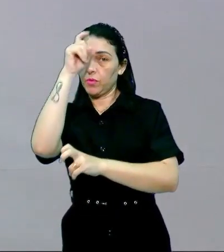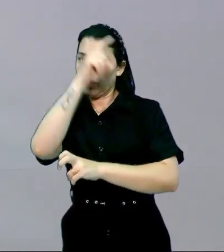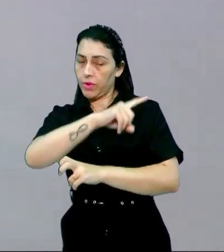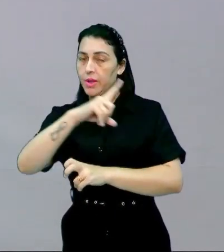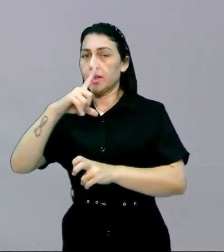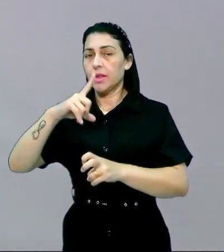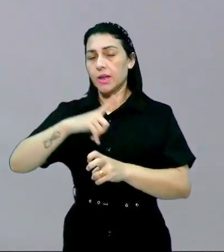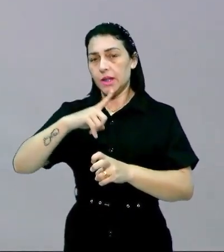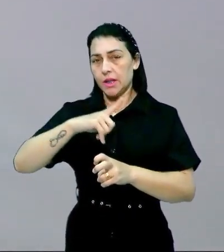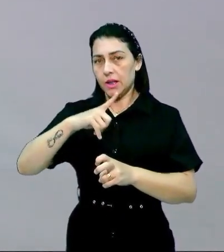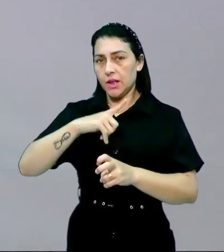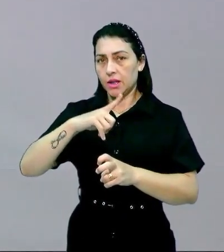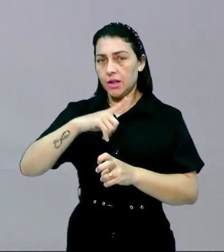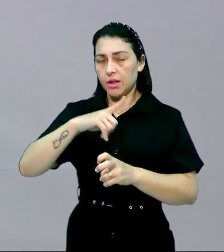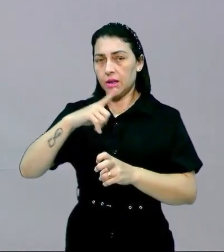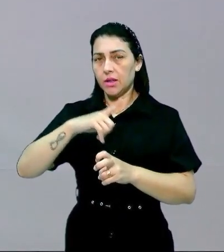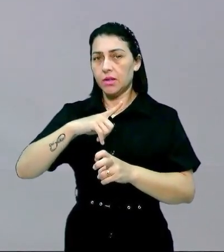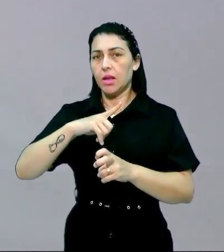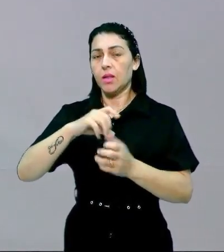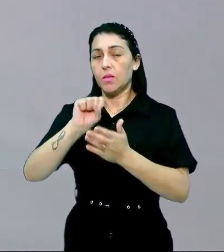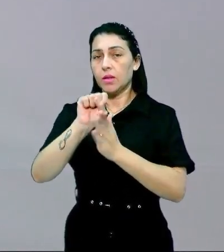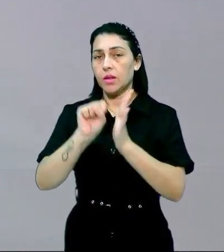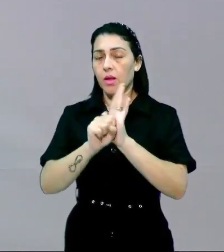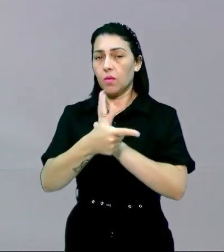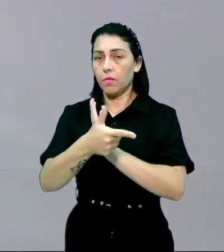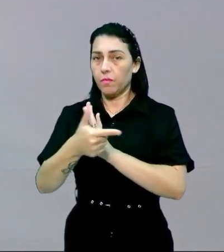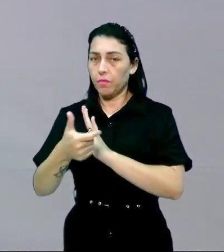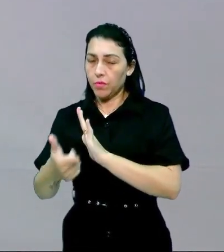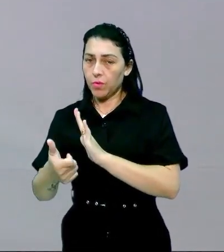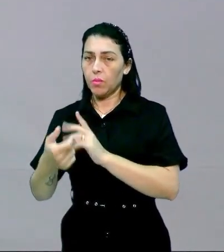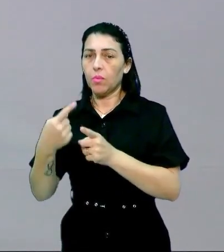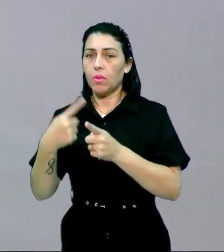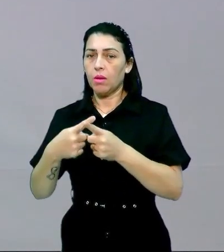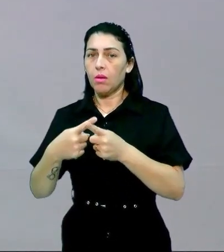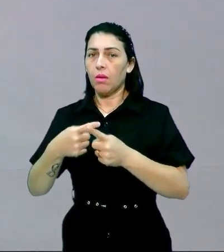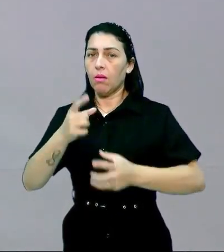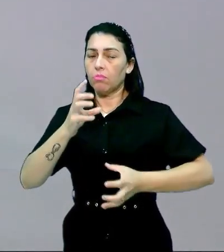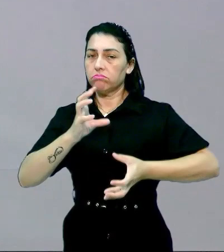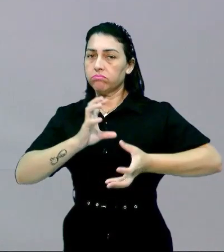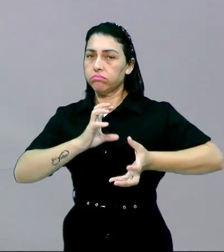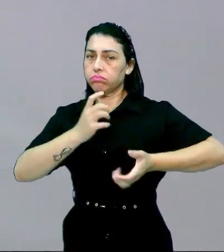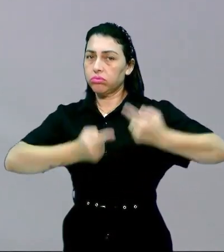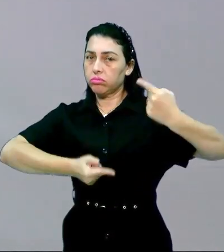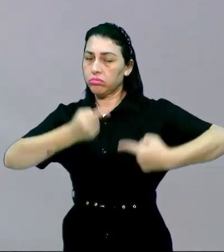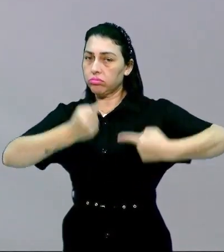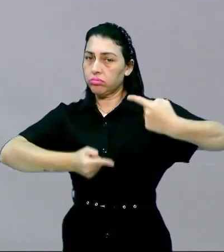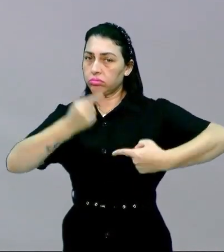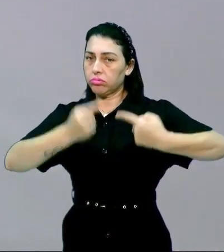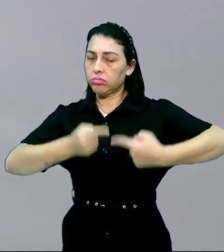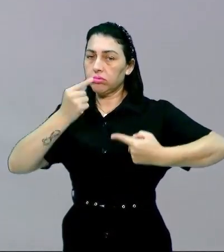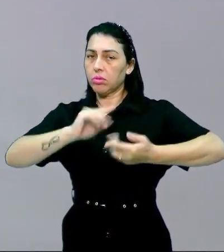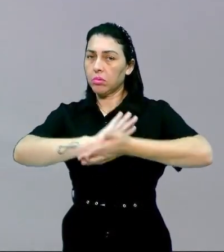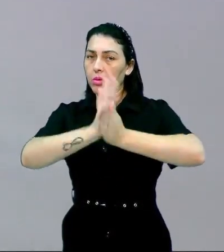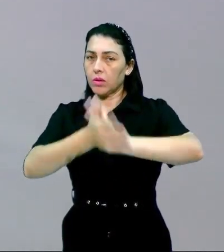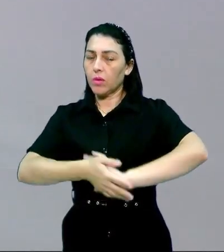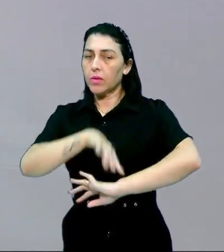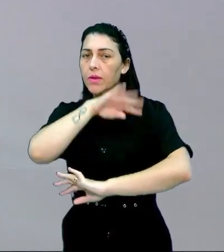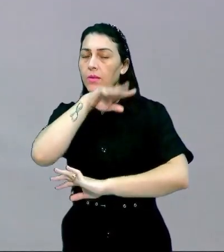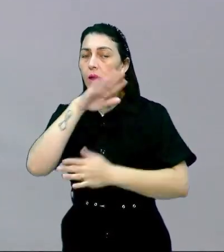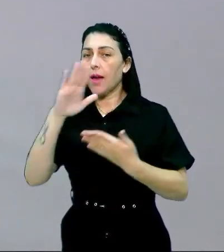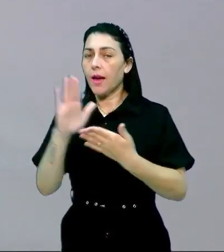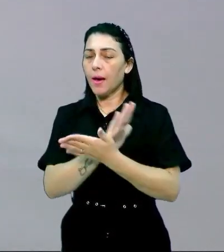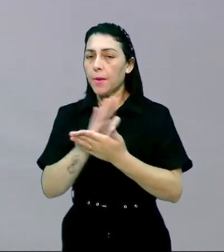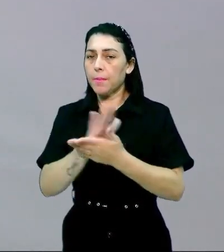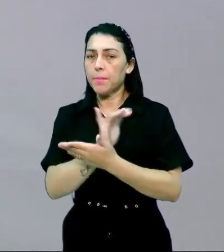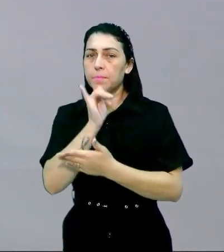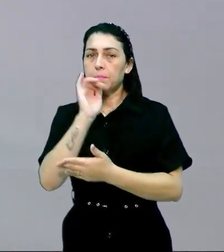acende nessas século 21 por conta justamente dessa discussão sobre o maltrato dos animais né algumas